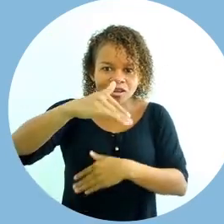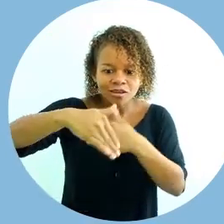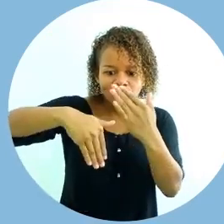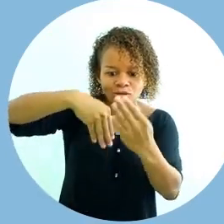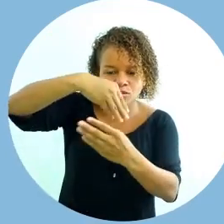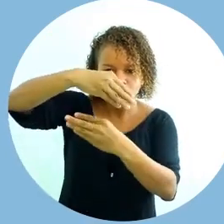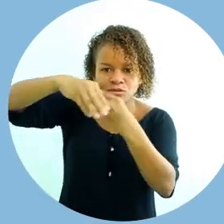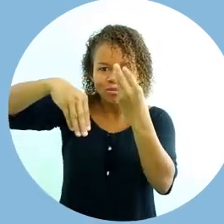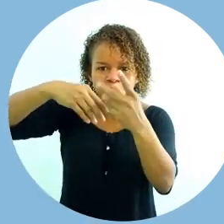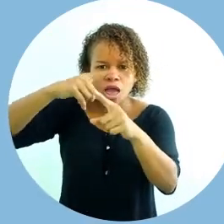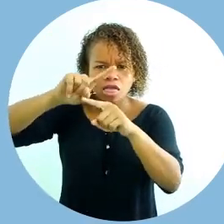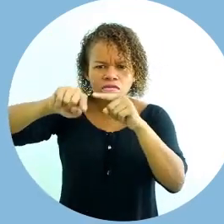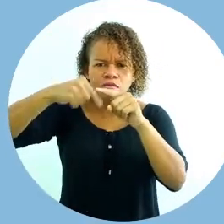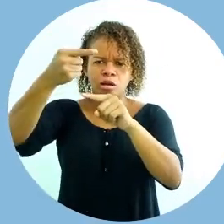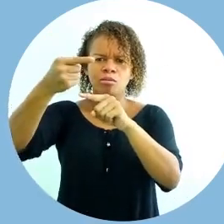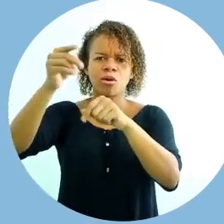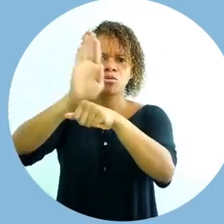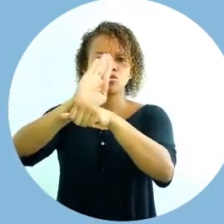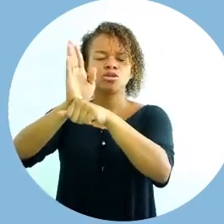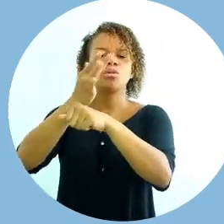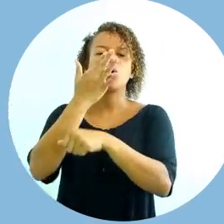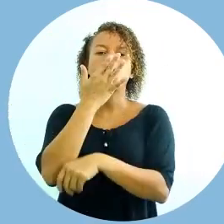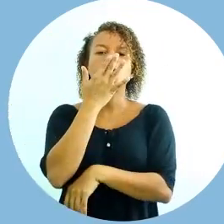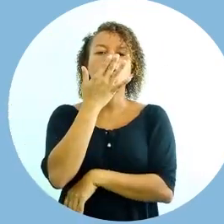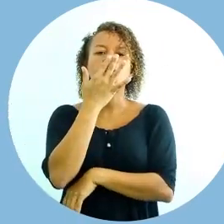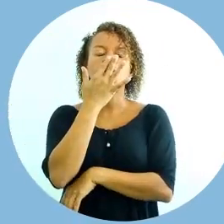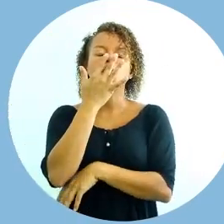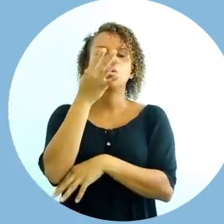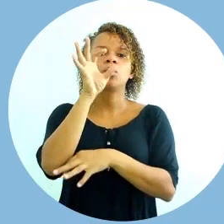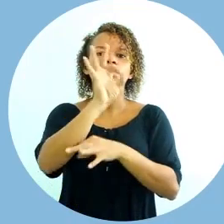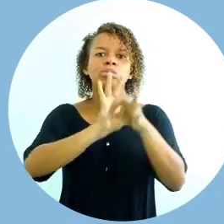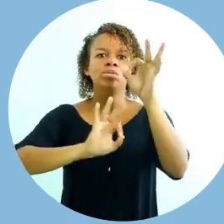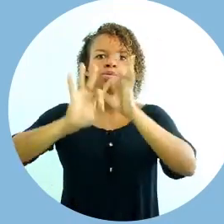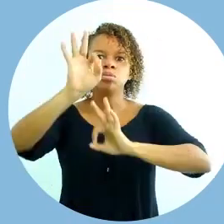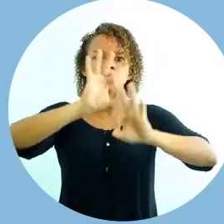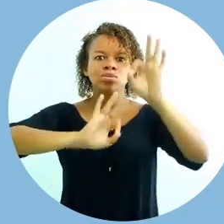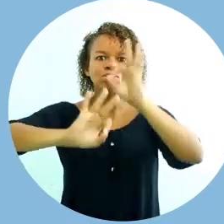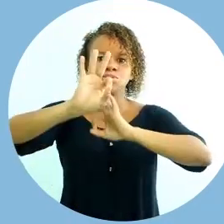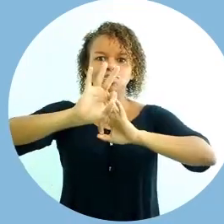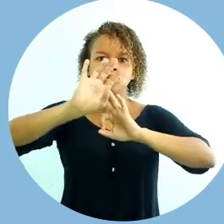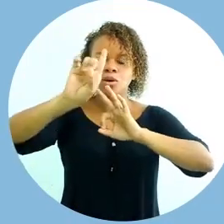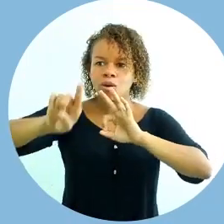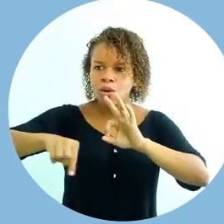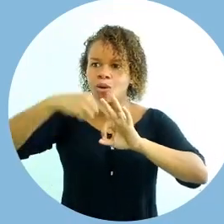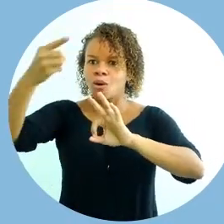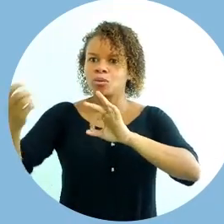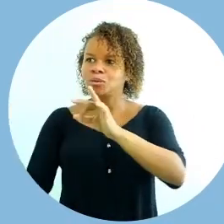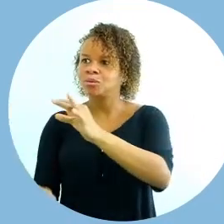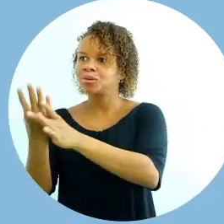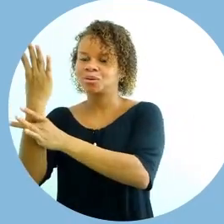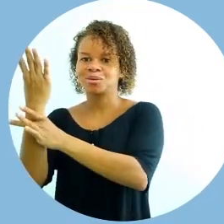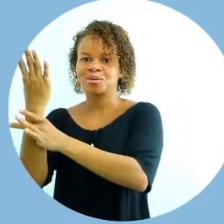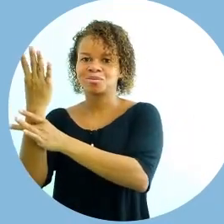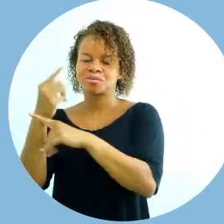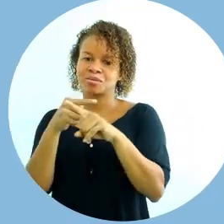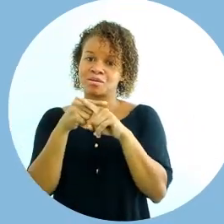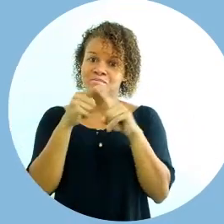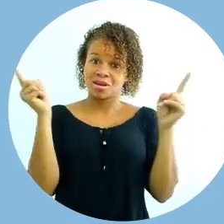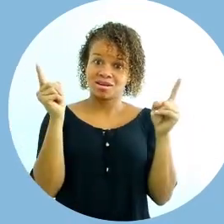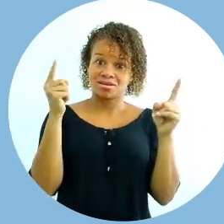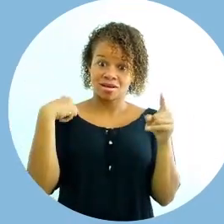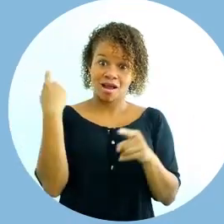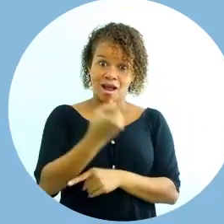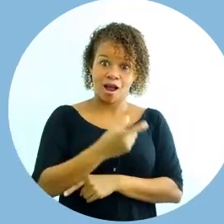E depois o cinema colorido, aí com os efeitos especiais, trouxe outra dinâmica. Mas,